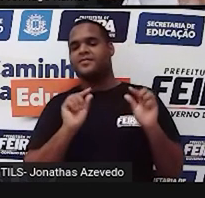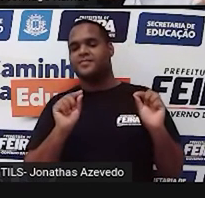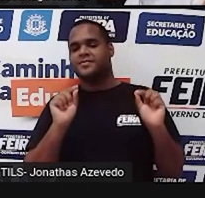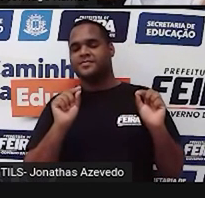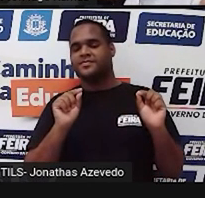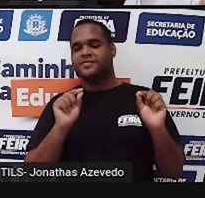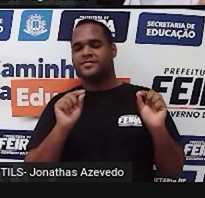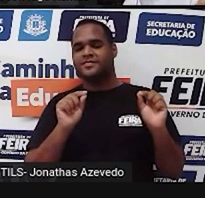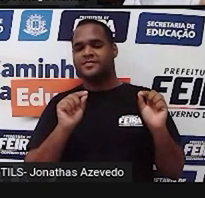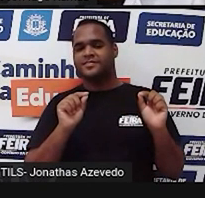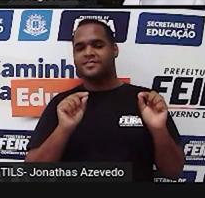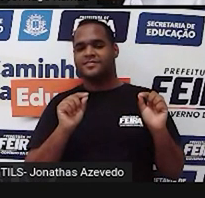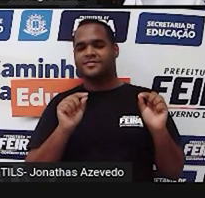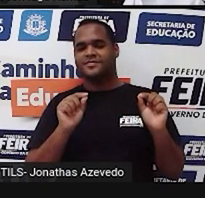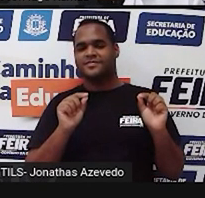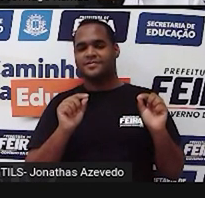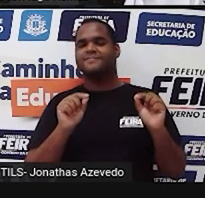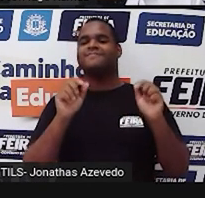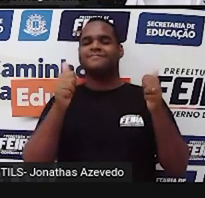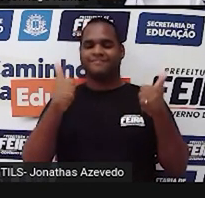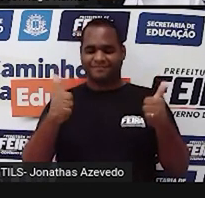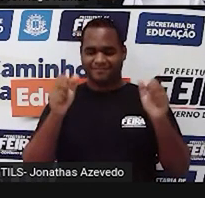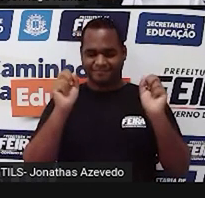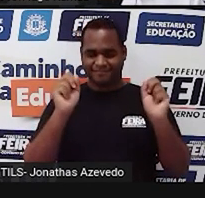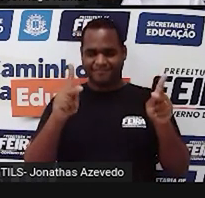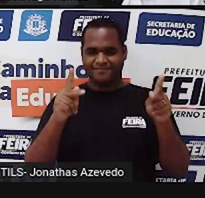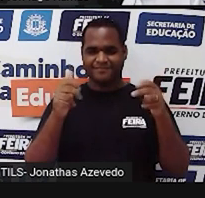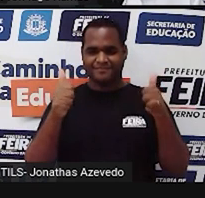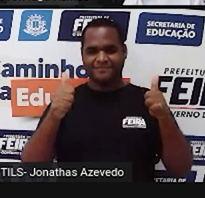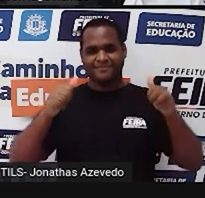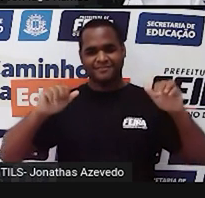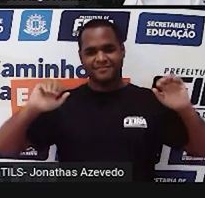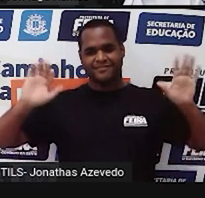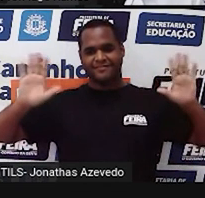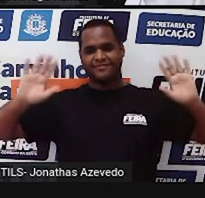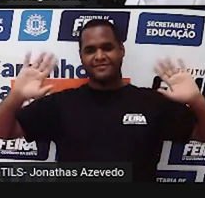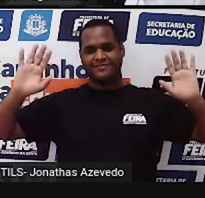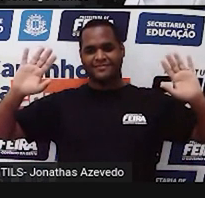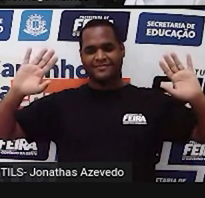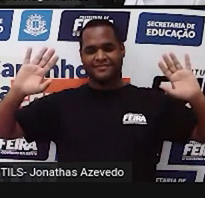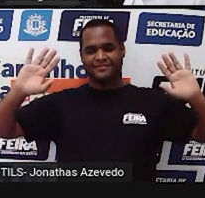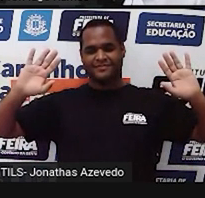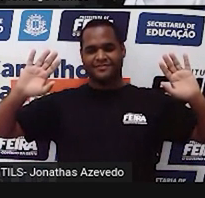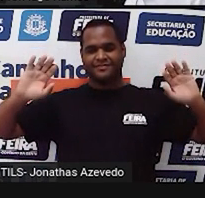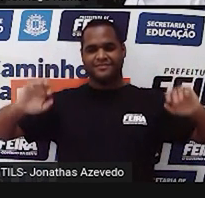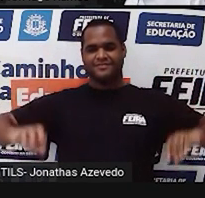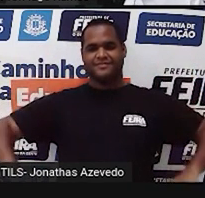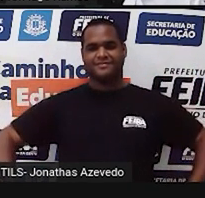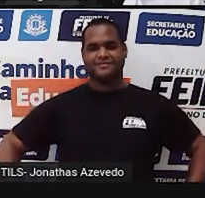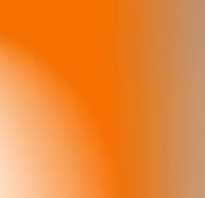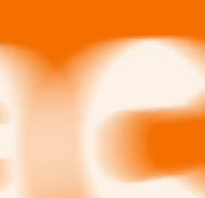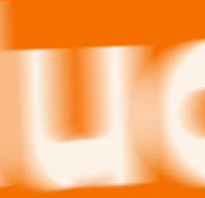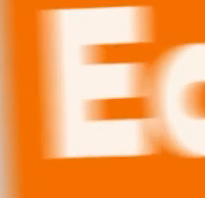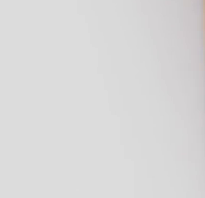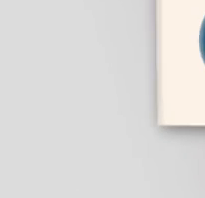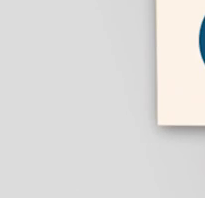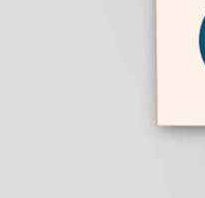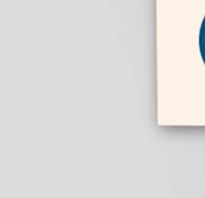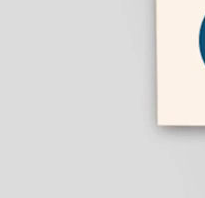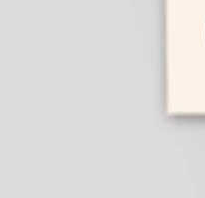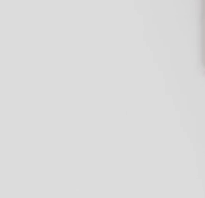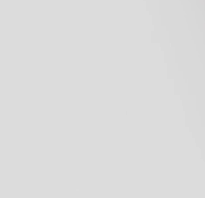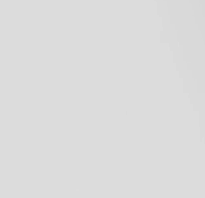matemática é... É isso aí, até a próxima, valeu, bye, bye! E